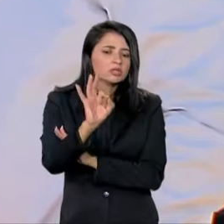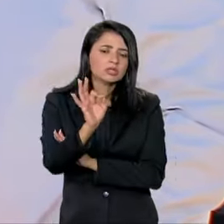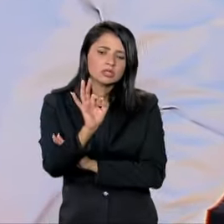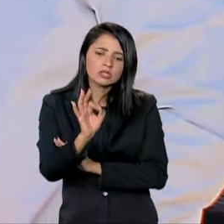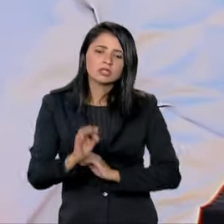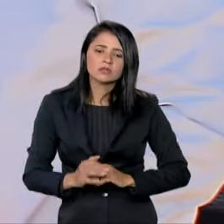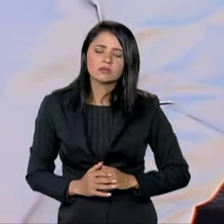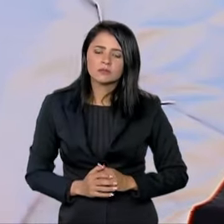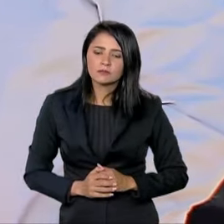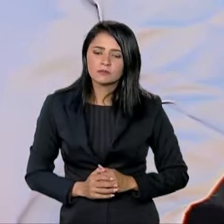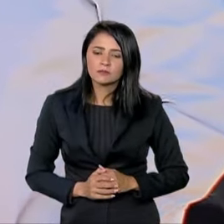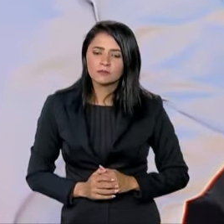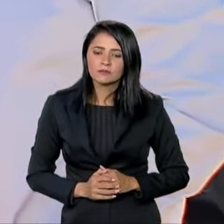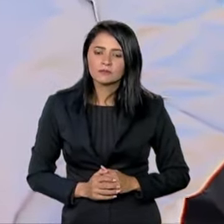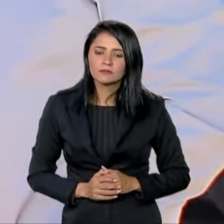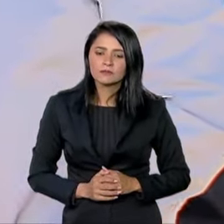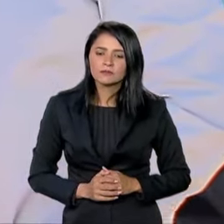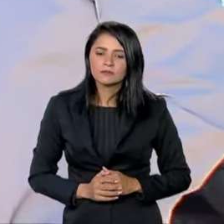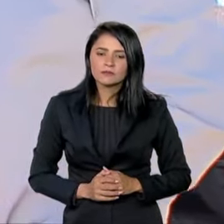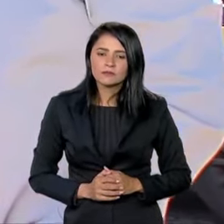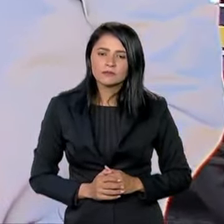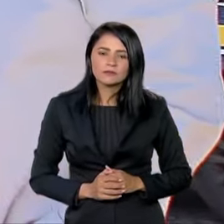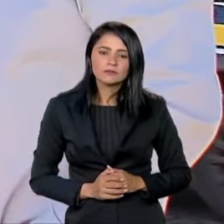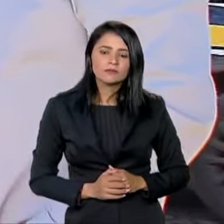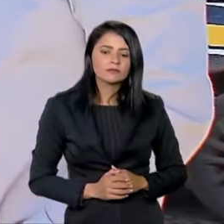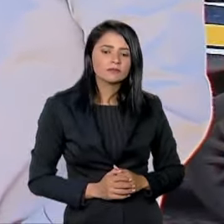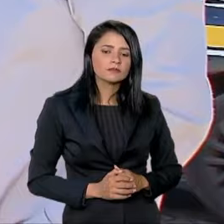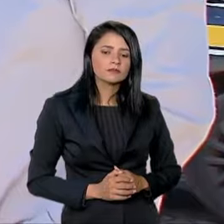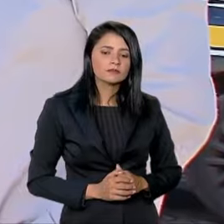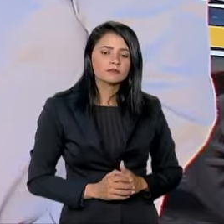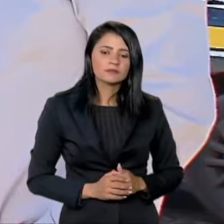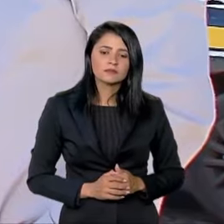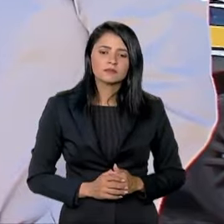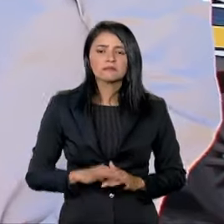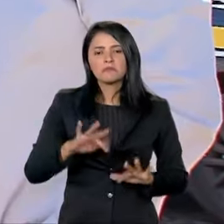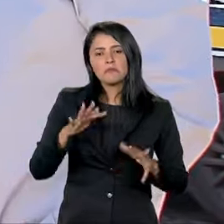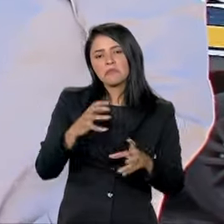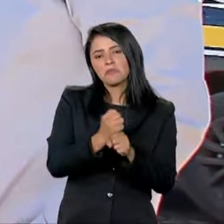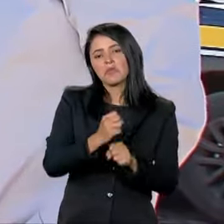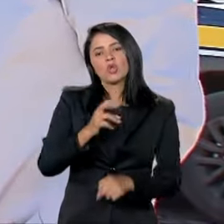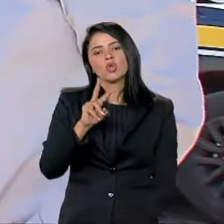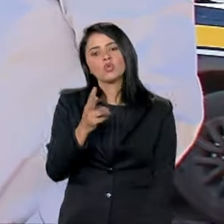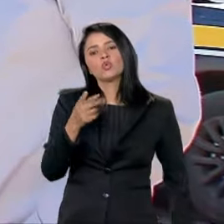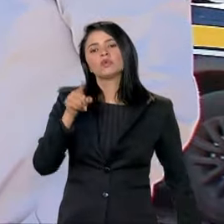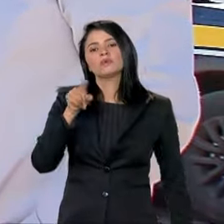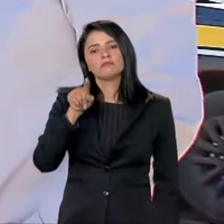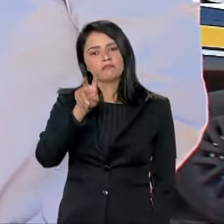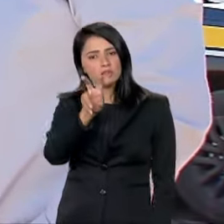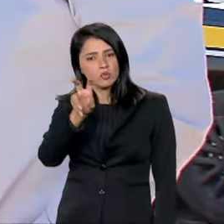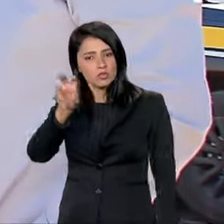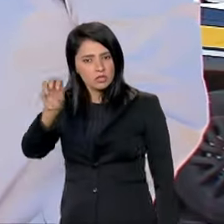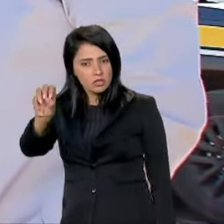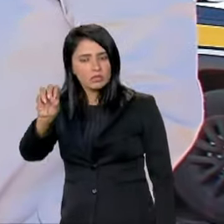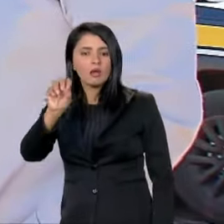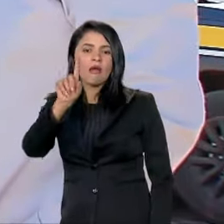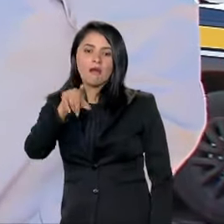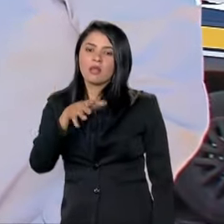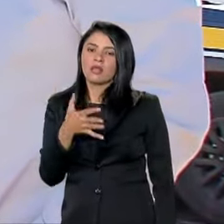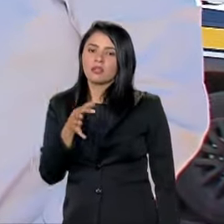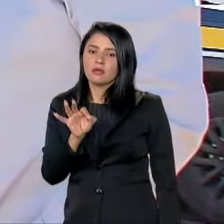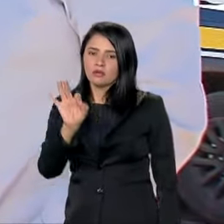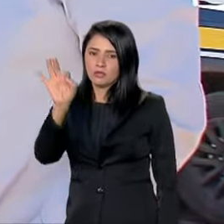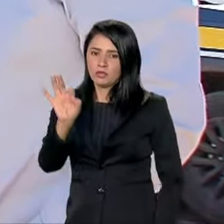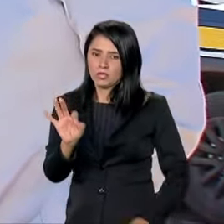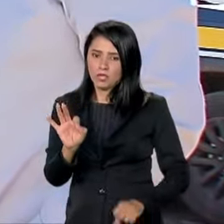de 10%. Esse dado é interessante para vocês lá. O sul deve ter 2.500 casas. Nós estamos falando de 10% das casas do